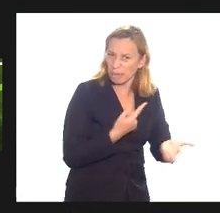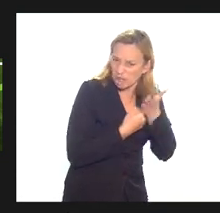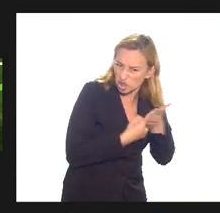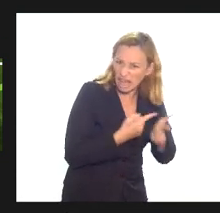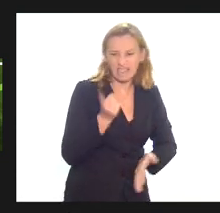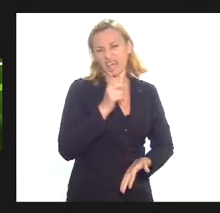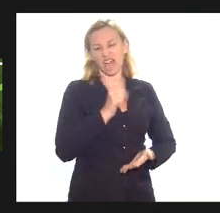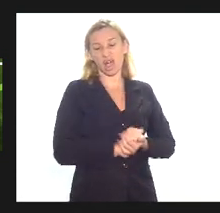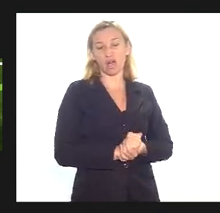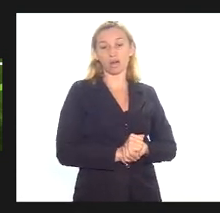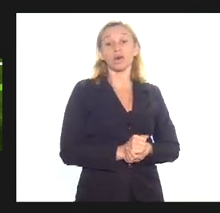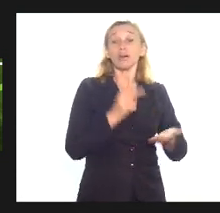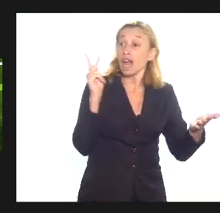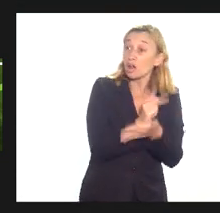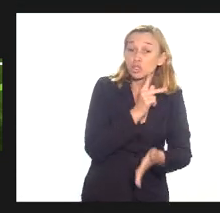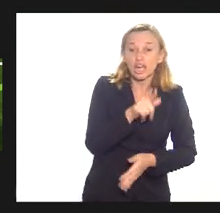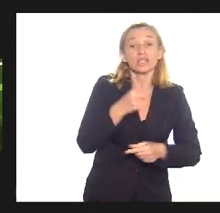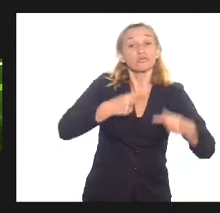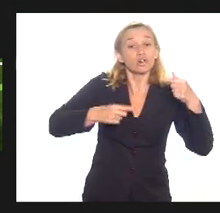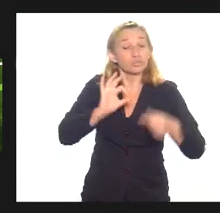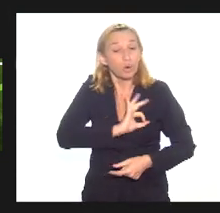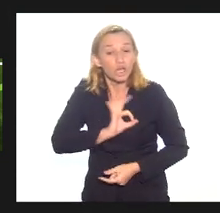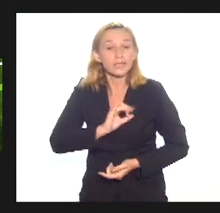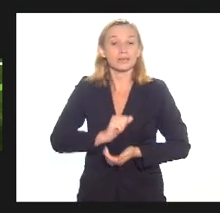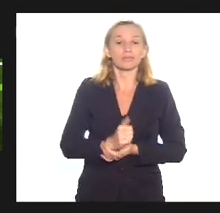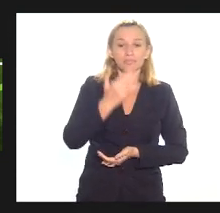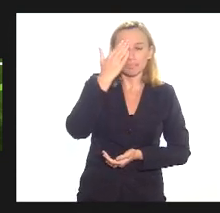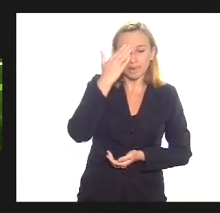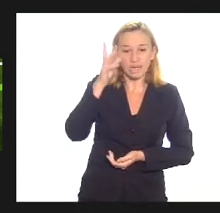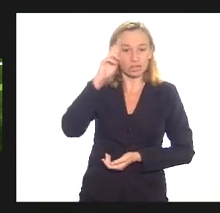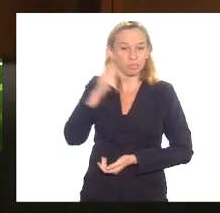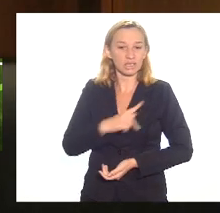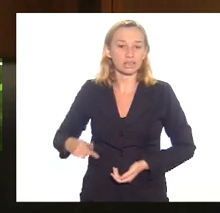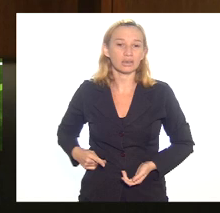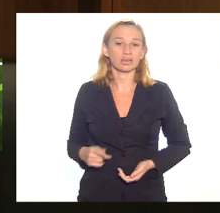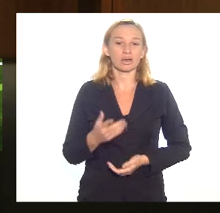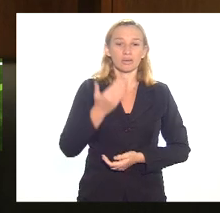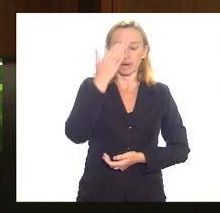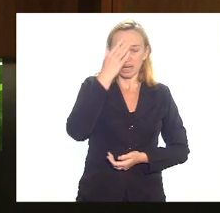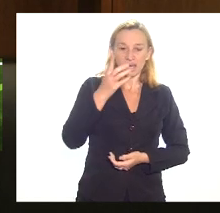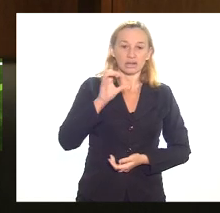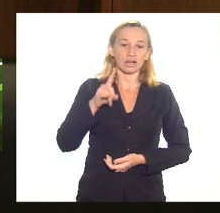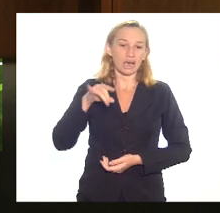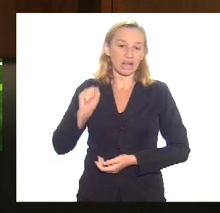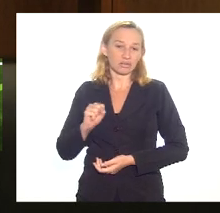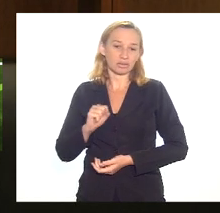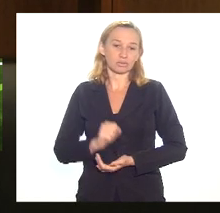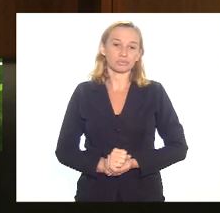porque é isso que acontece com as polícias obrigado presidente obrigado Carlos Augusto